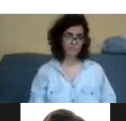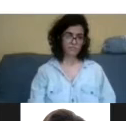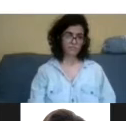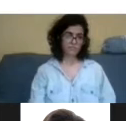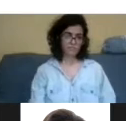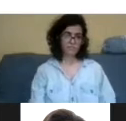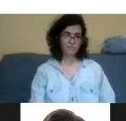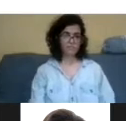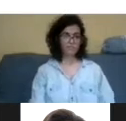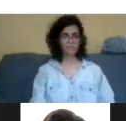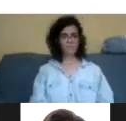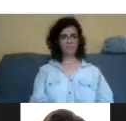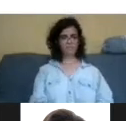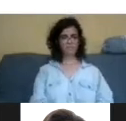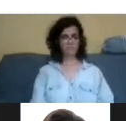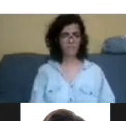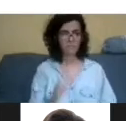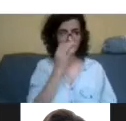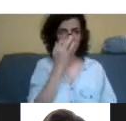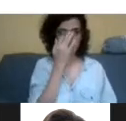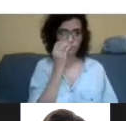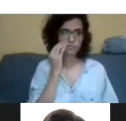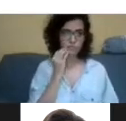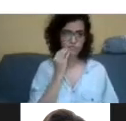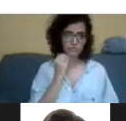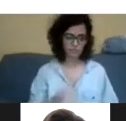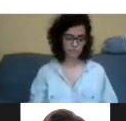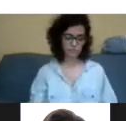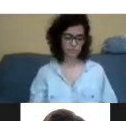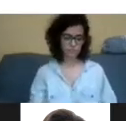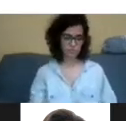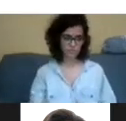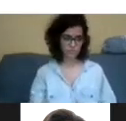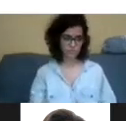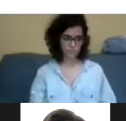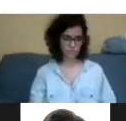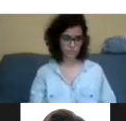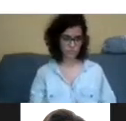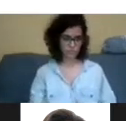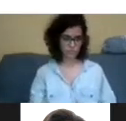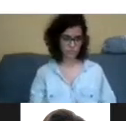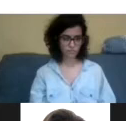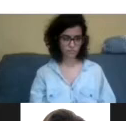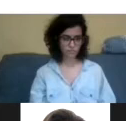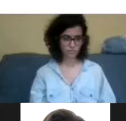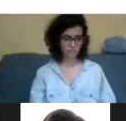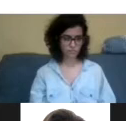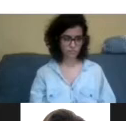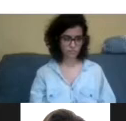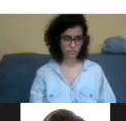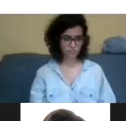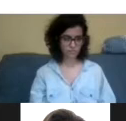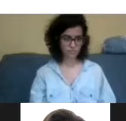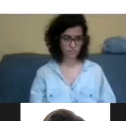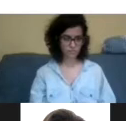profissionais de comunicação. Eu só dei uma filtrada no que era mais relevante para o conteúdo da prevenção da COVID, né? Considerando os